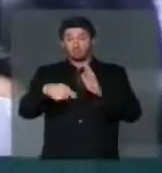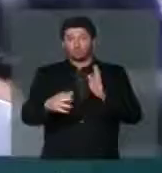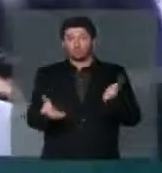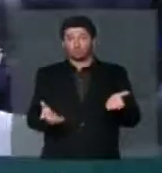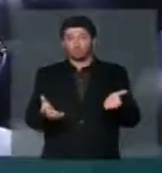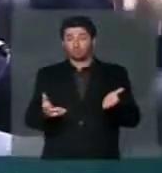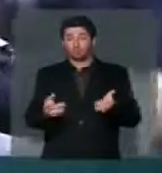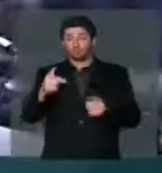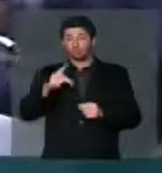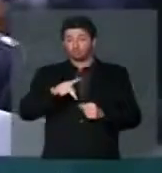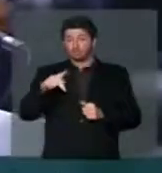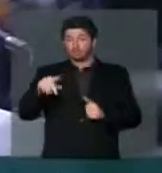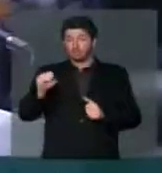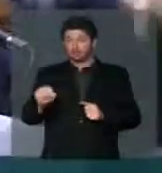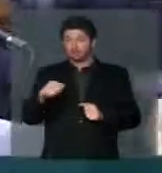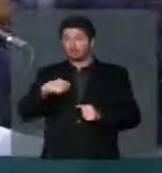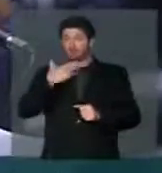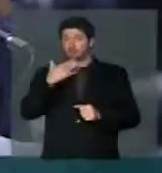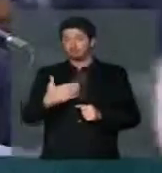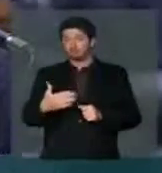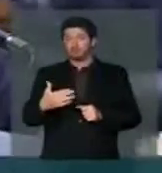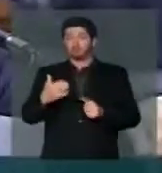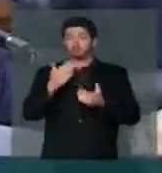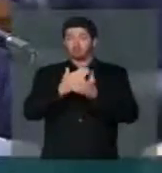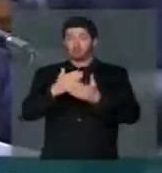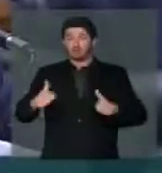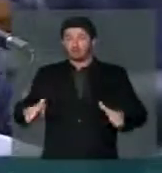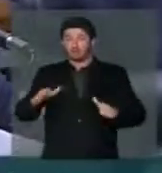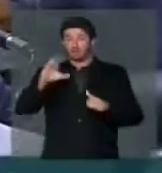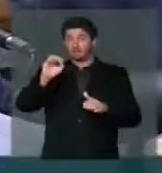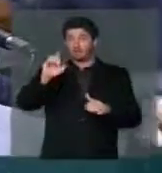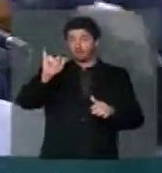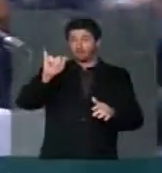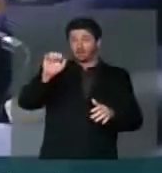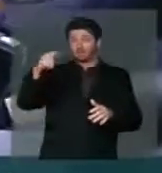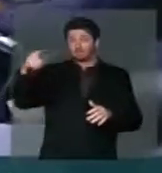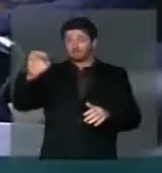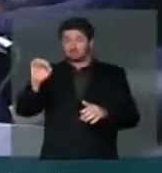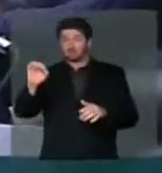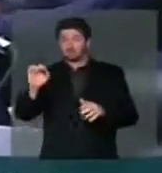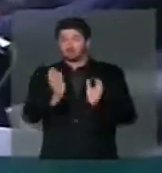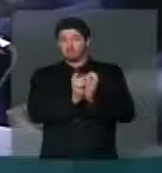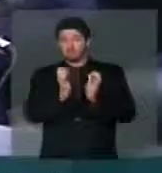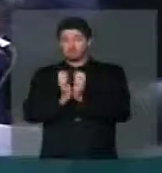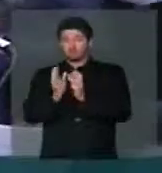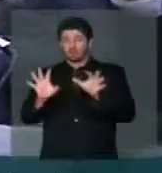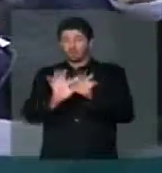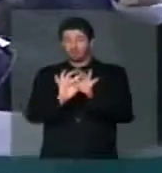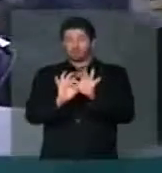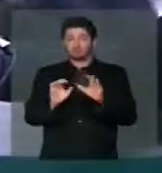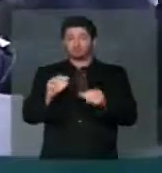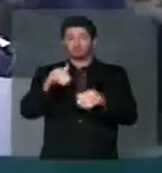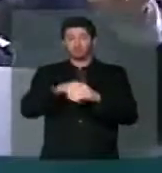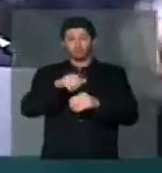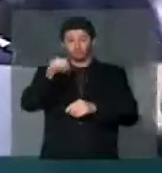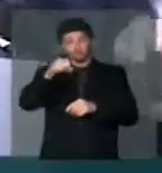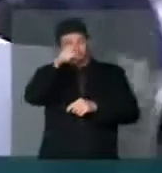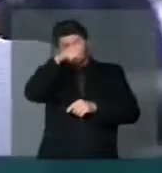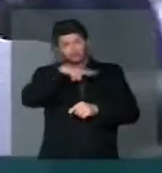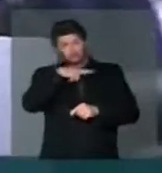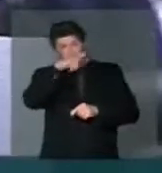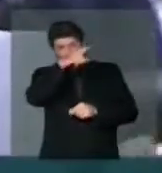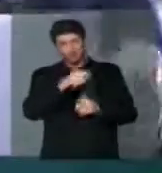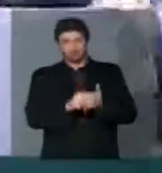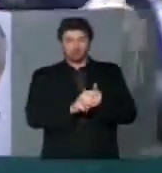O PPS foi a favor do fim das coligações Lá estava no painel o nosso voto sim ao fim